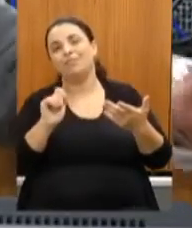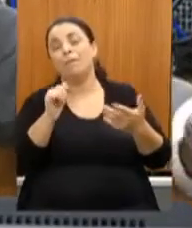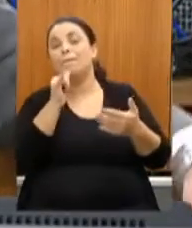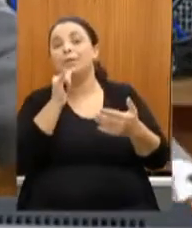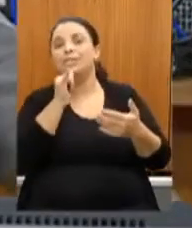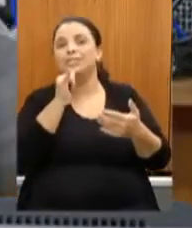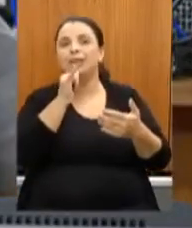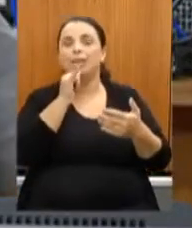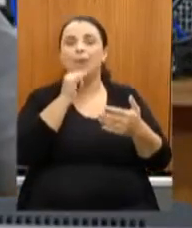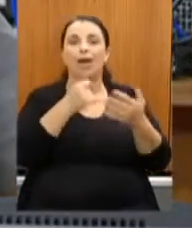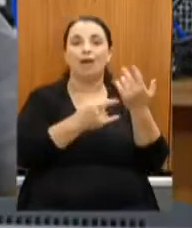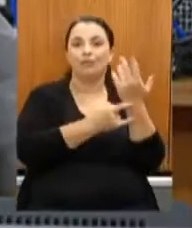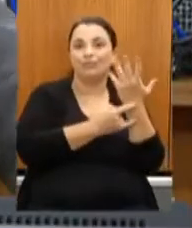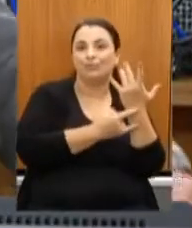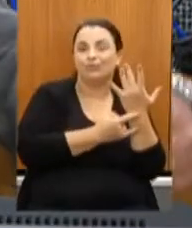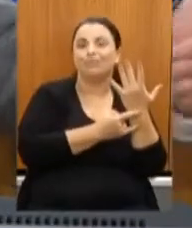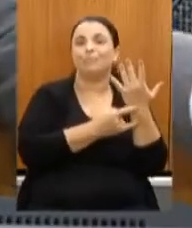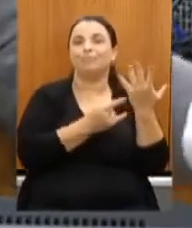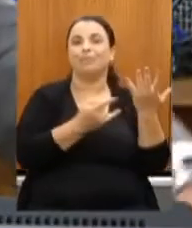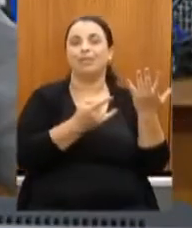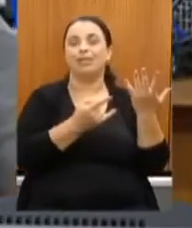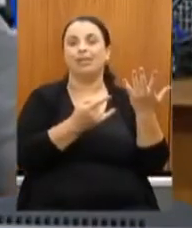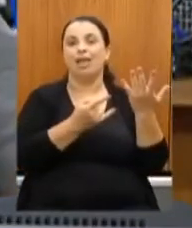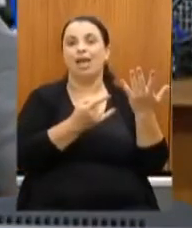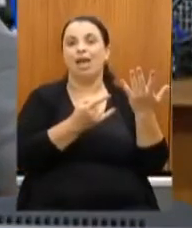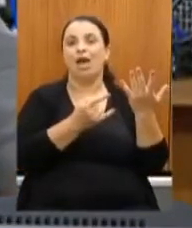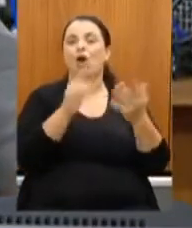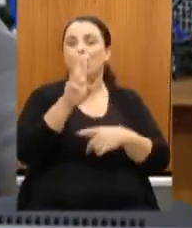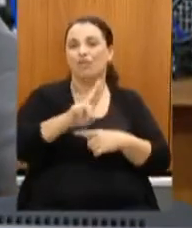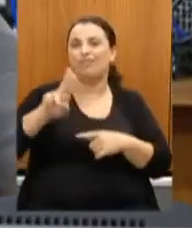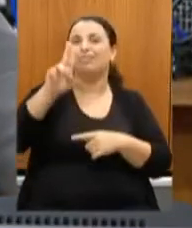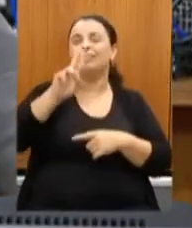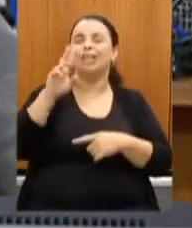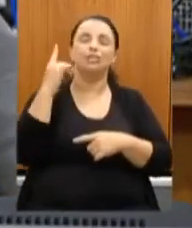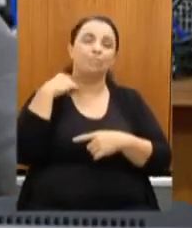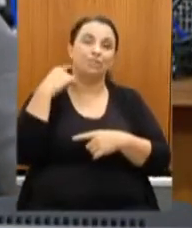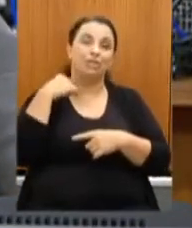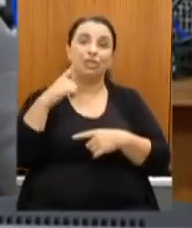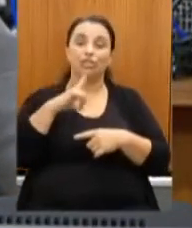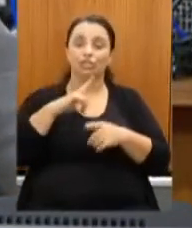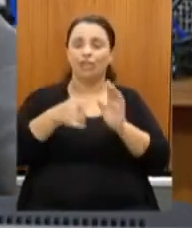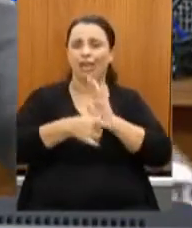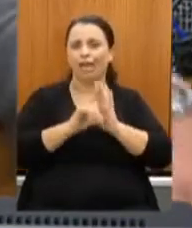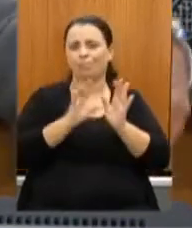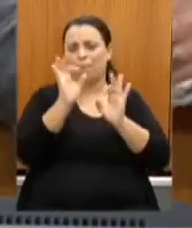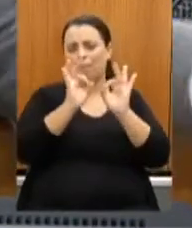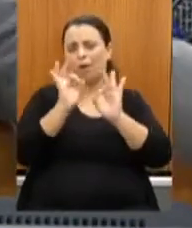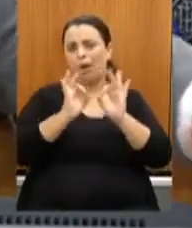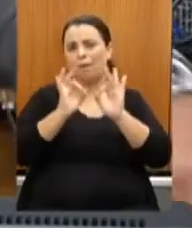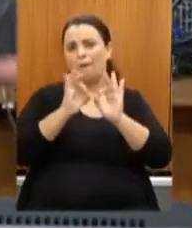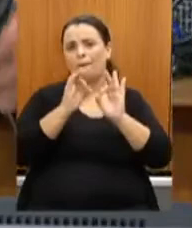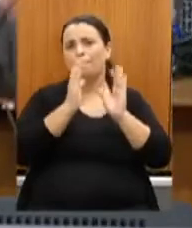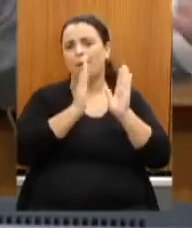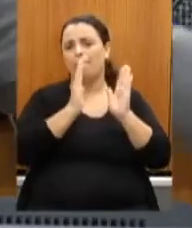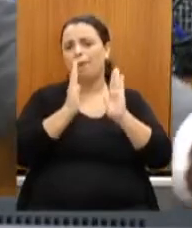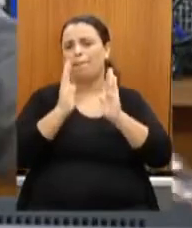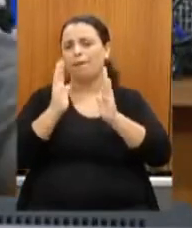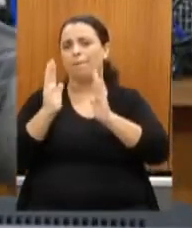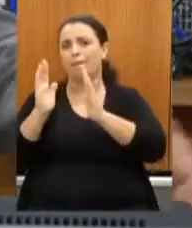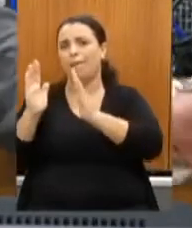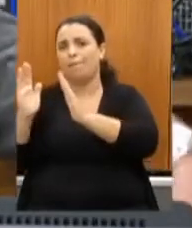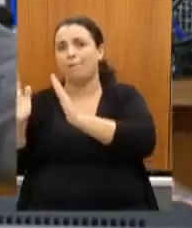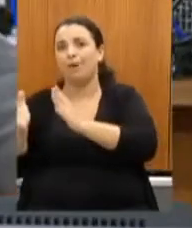programação creio também quando o senhor chegou estava na sua mente estava no seu